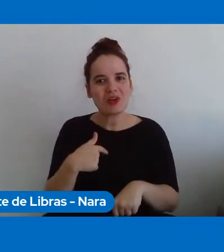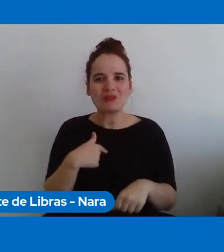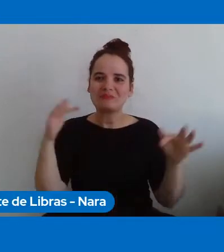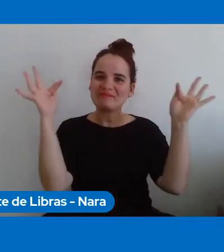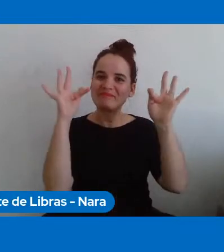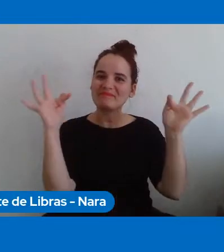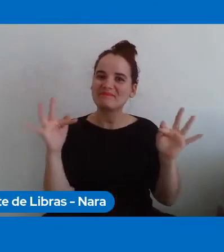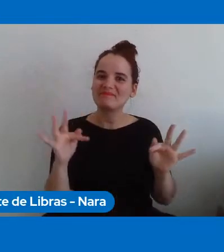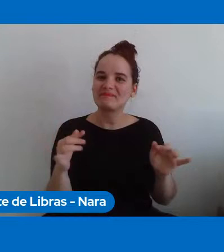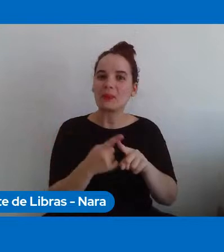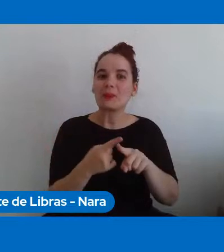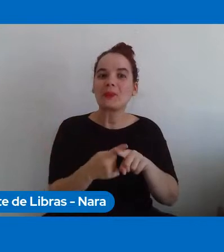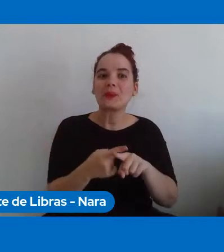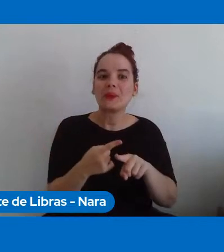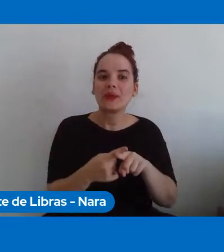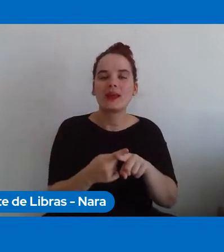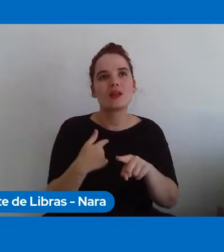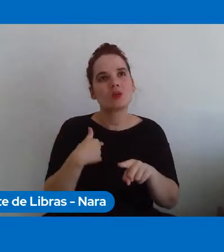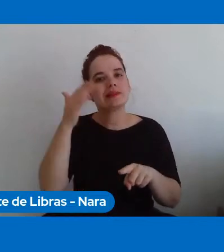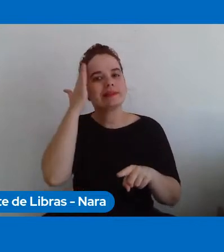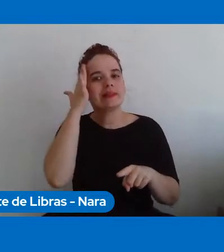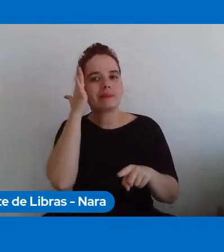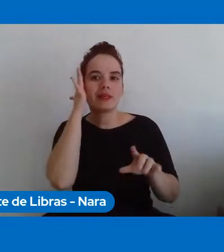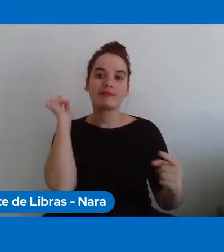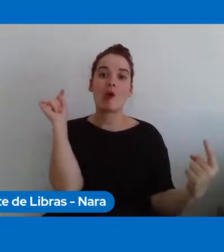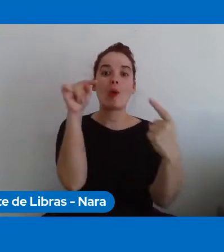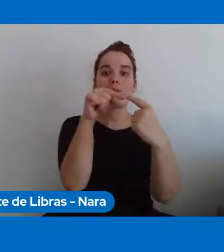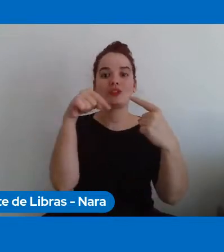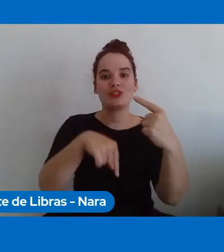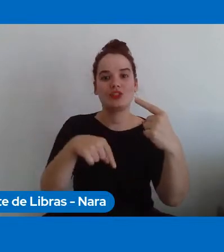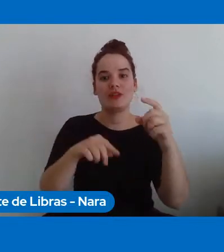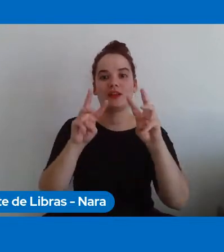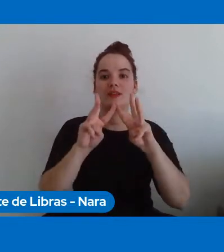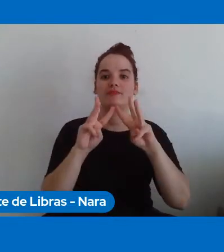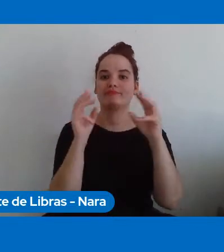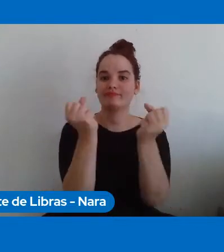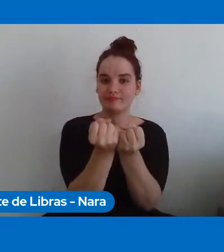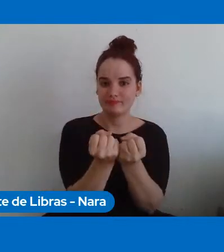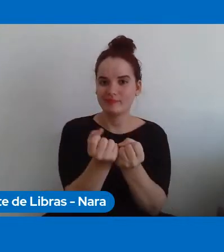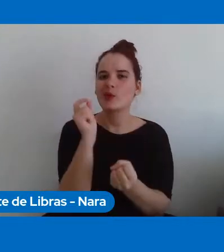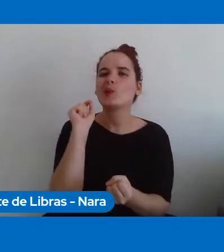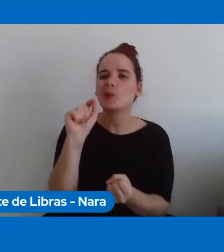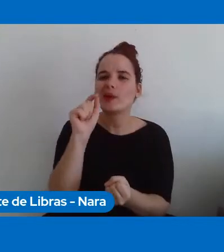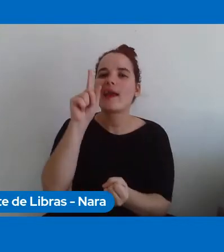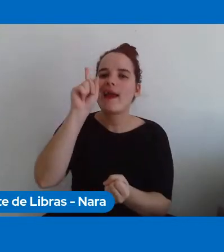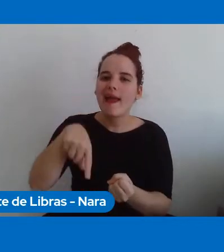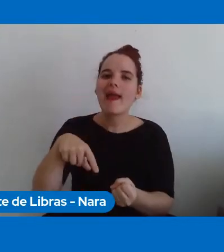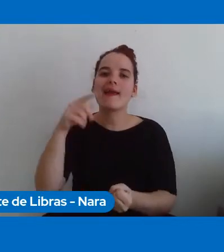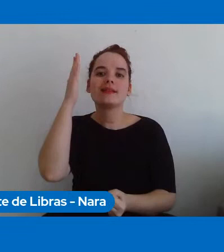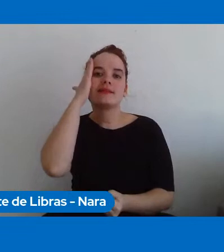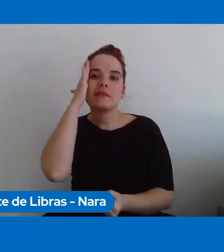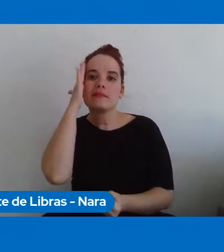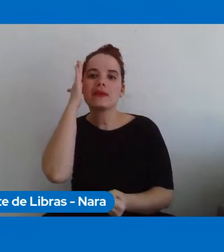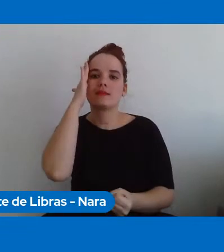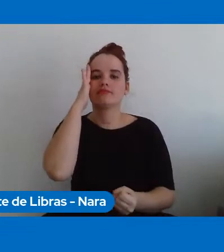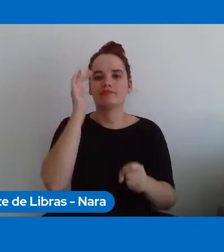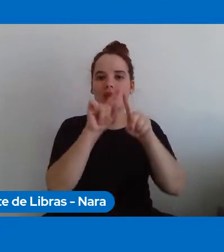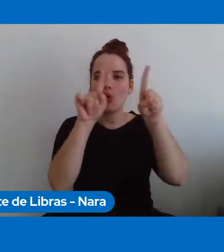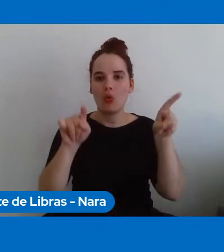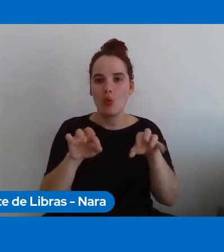causa da finalidade, da proposta do workshop, que é discutir os impactos da computação na sociedade,